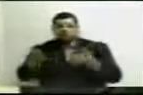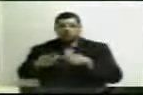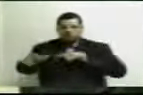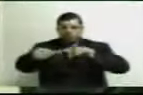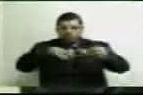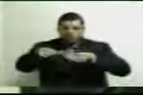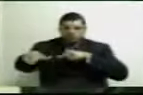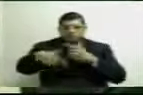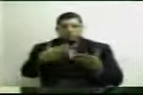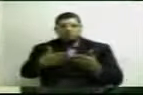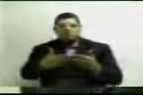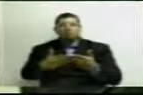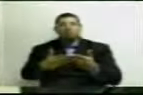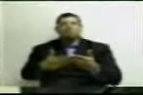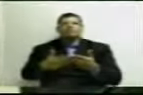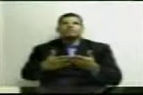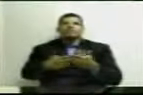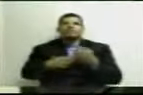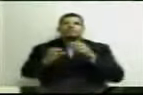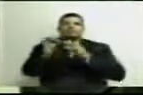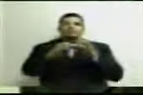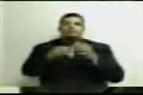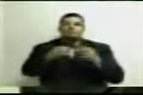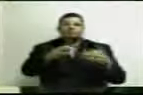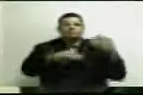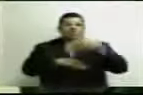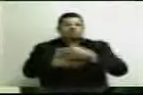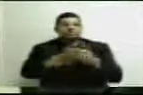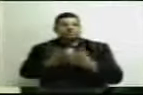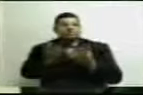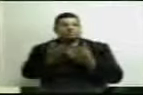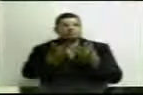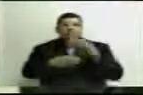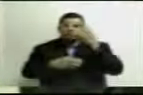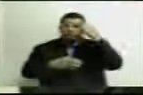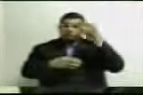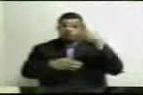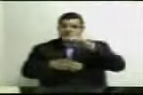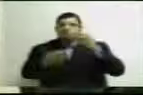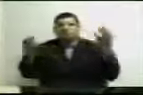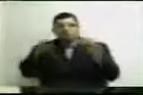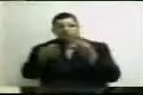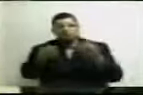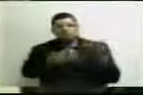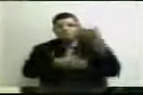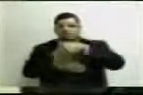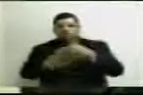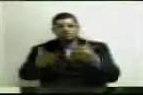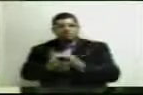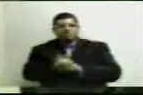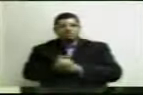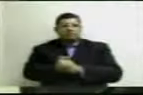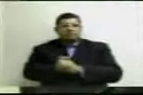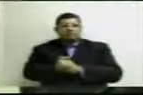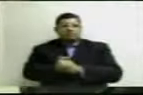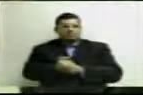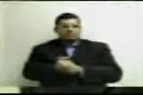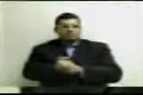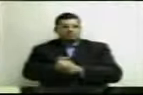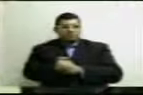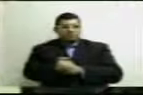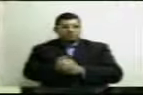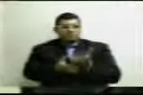atacadista, trouxemos aqui... proprietário de supermercado e que eles, com certeza, saíram daqui com a